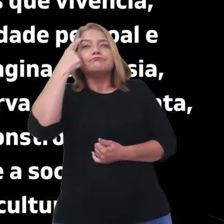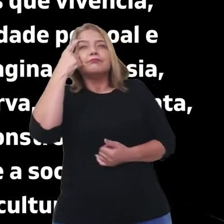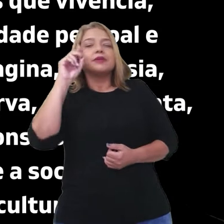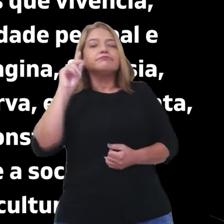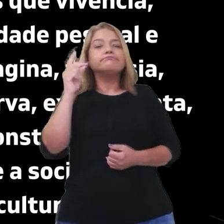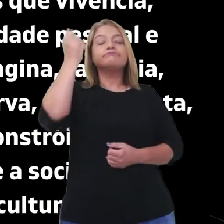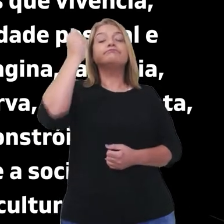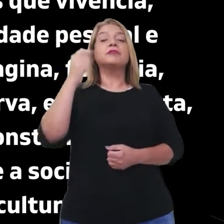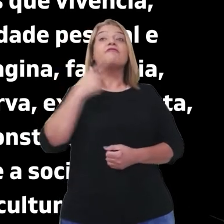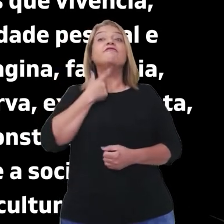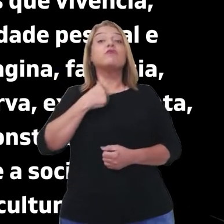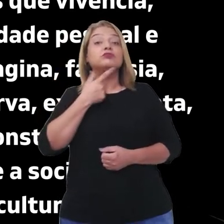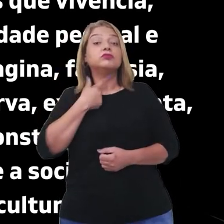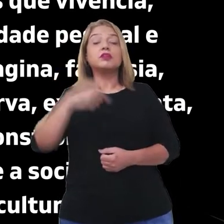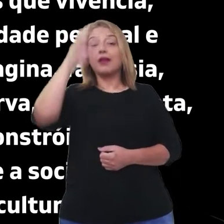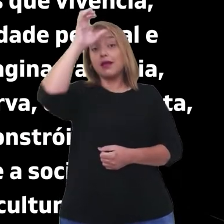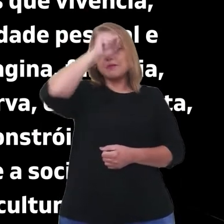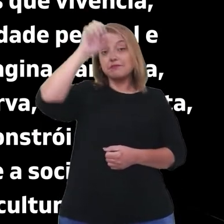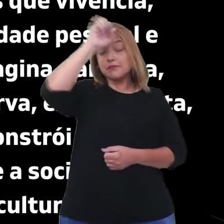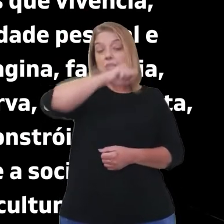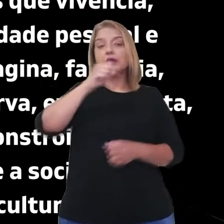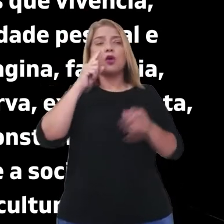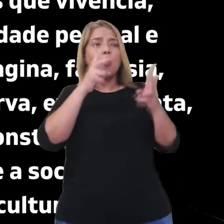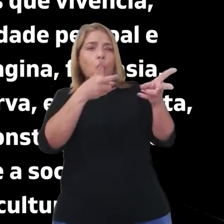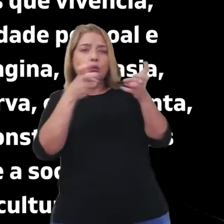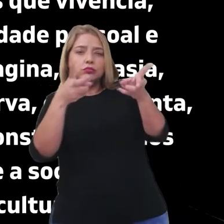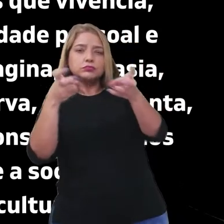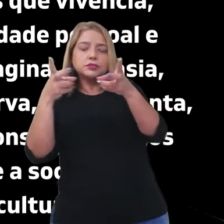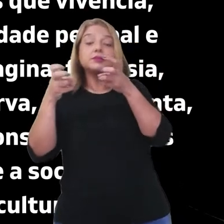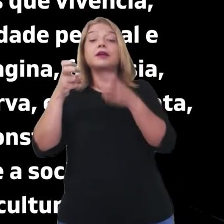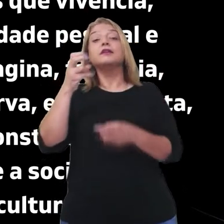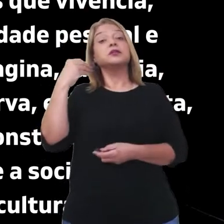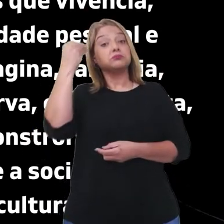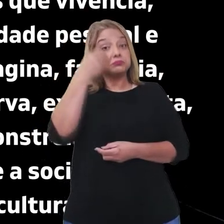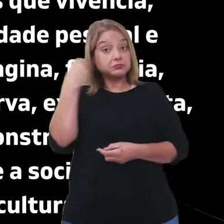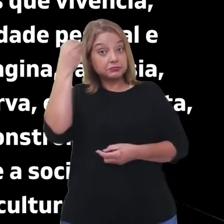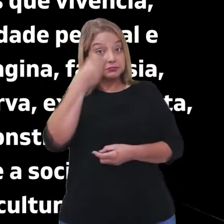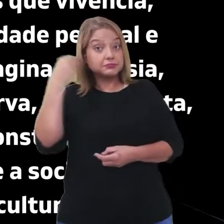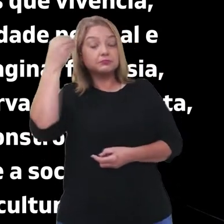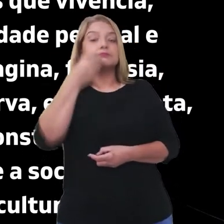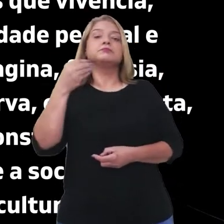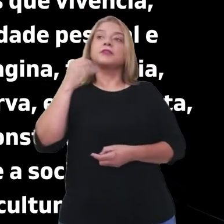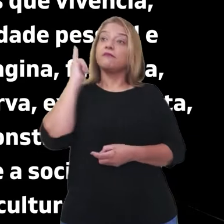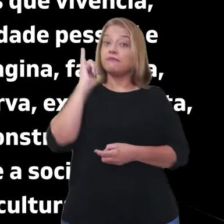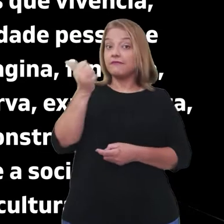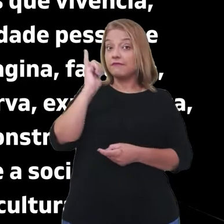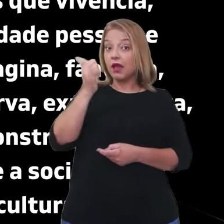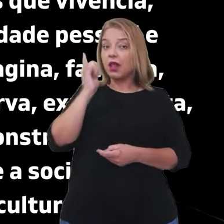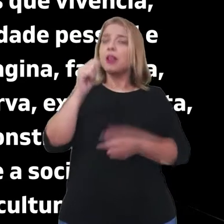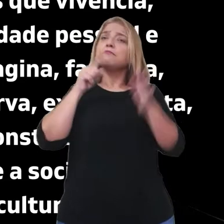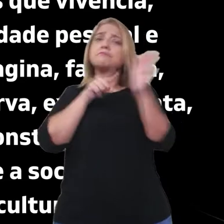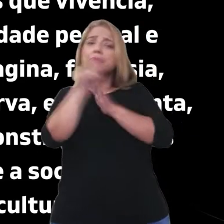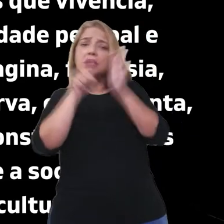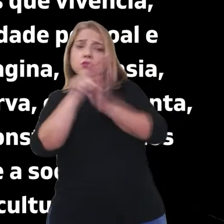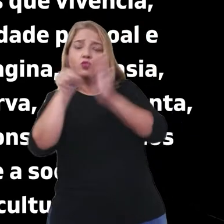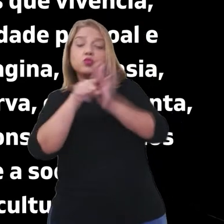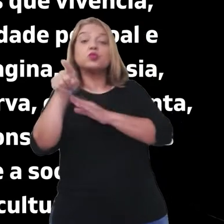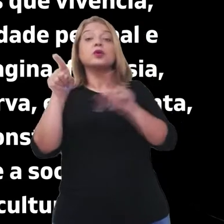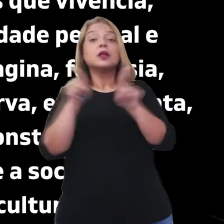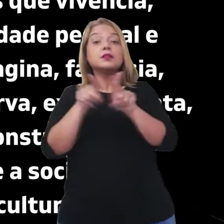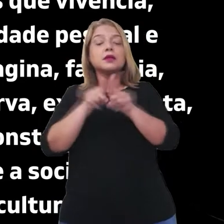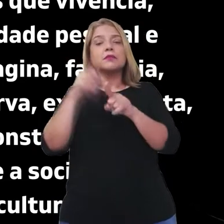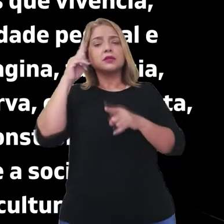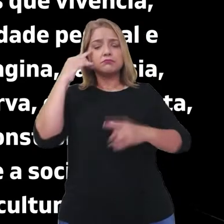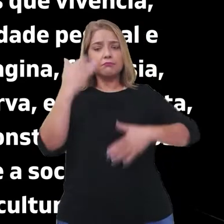deseja, aprende, observa, experimenta, narra, questiona e constrói